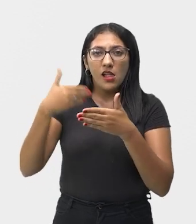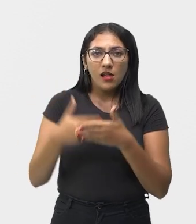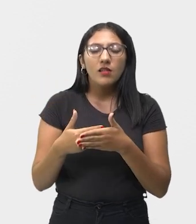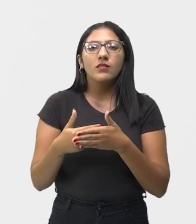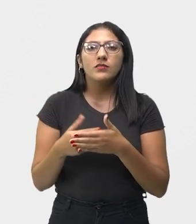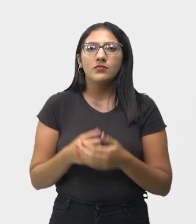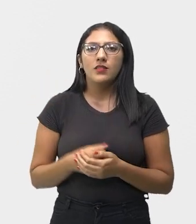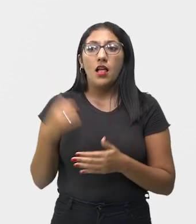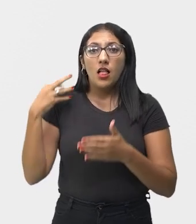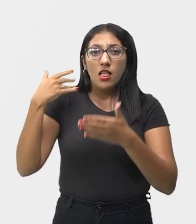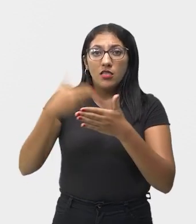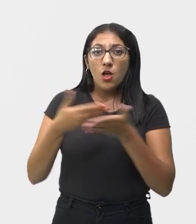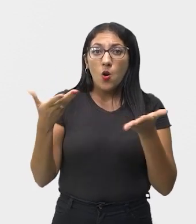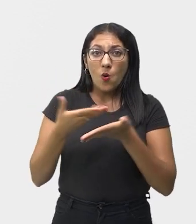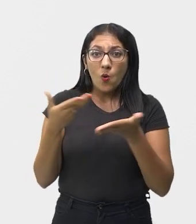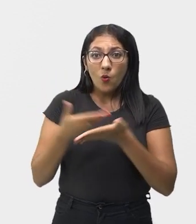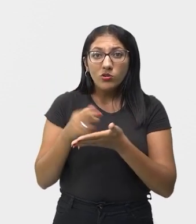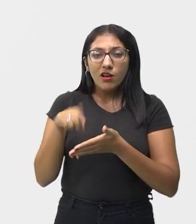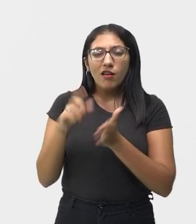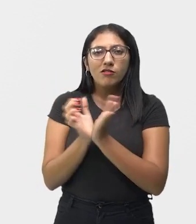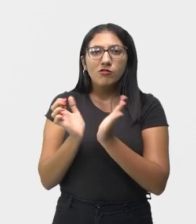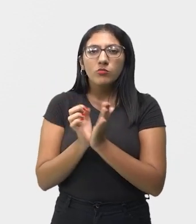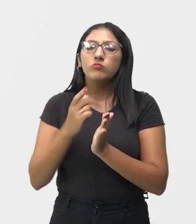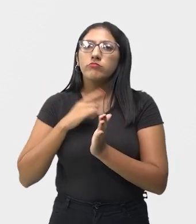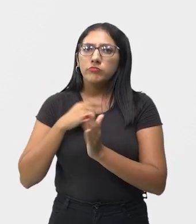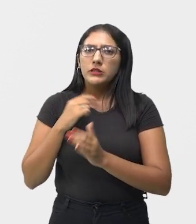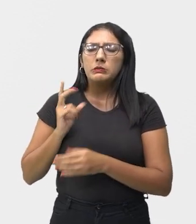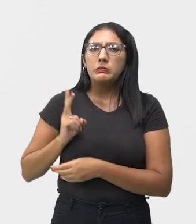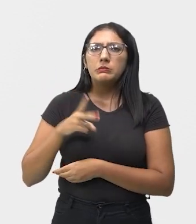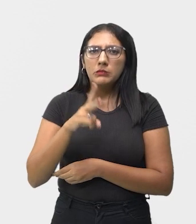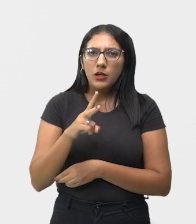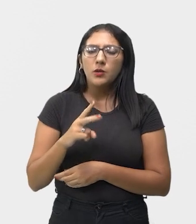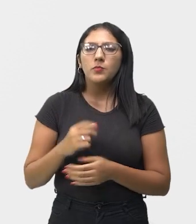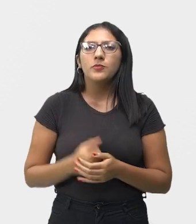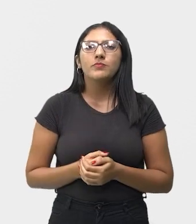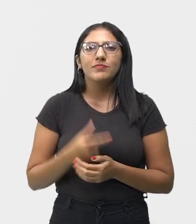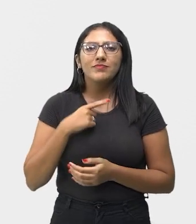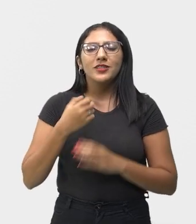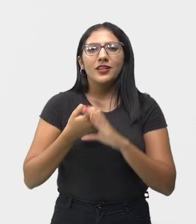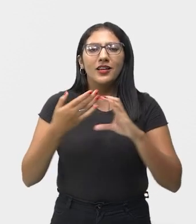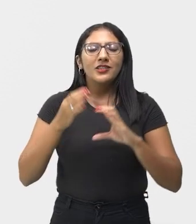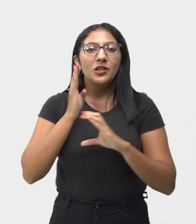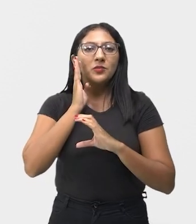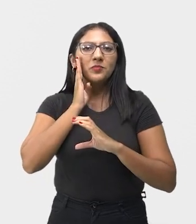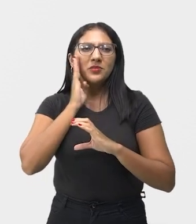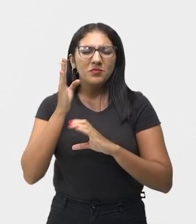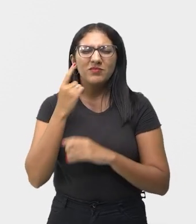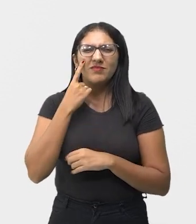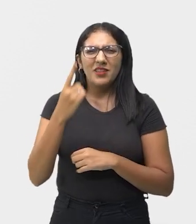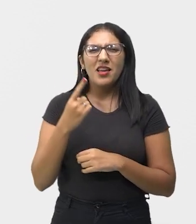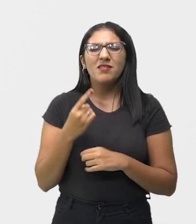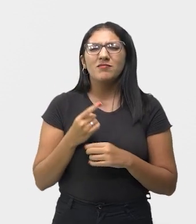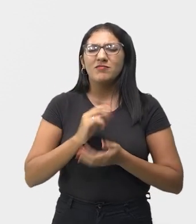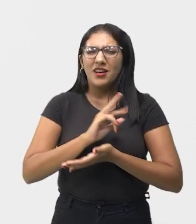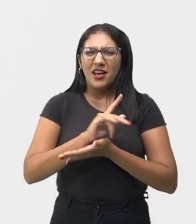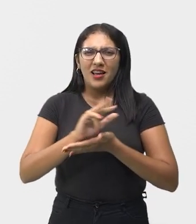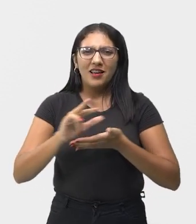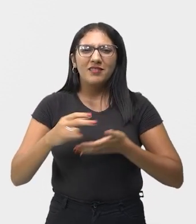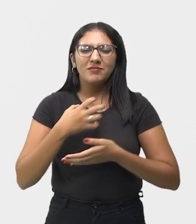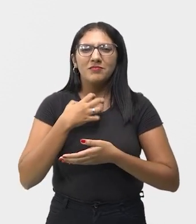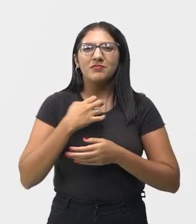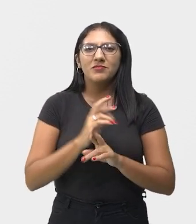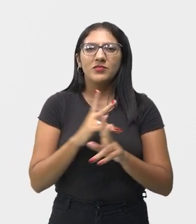Rolling Stones até hoje, ainda estão em atividade. Se caracteriza pela rebeldia e ousadia,